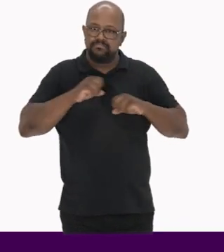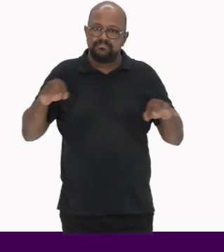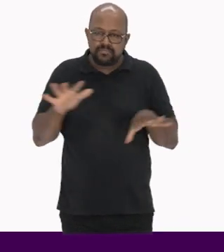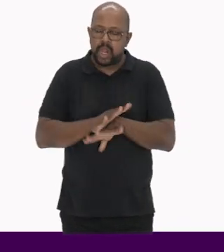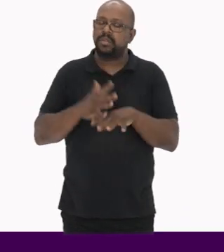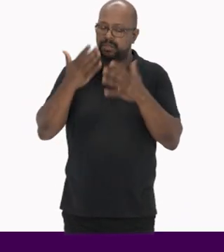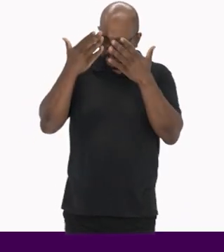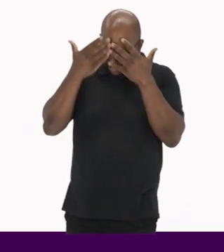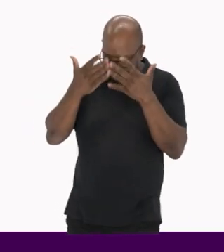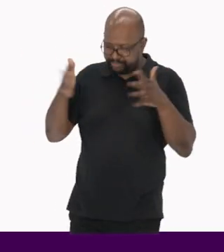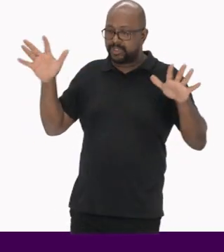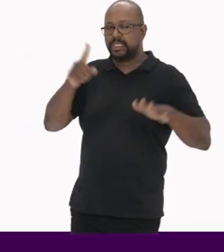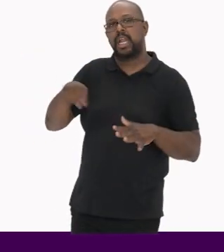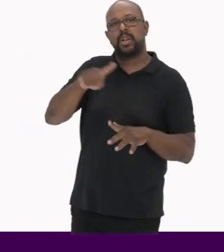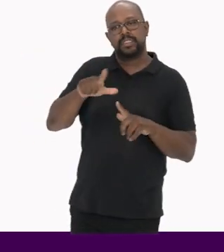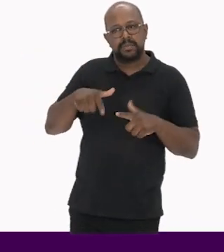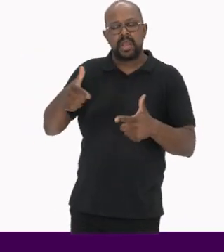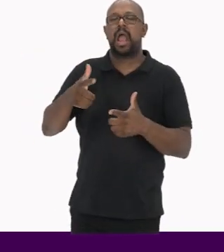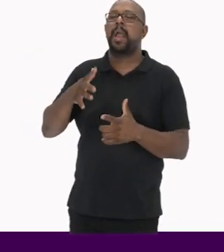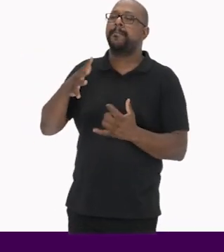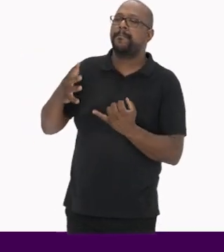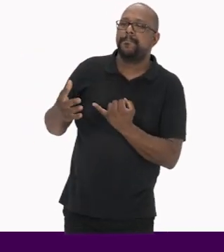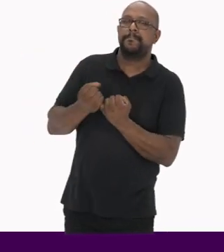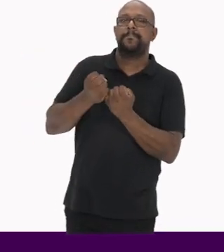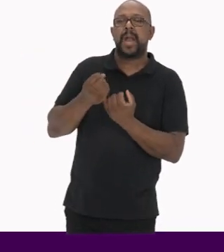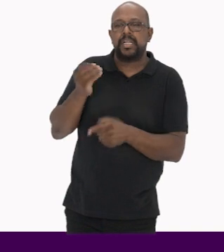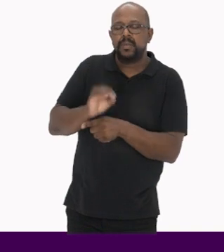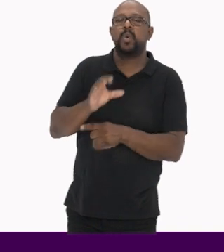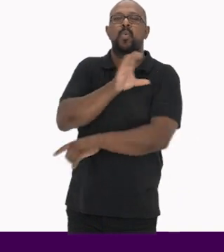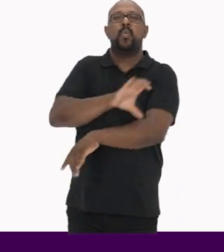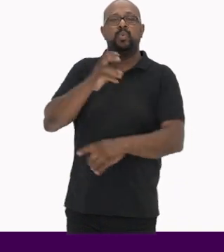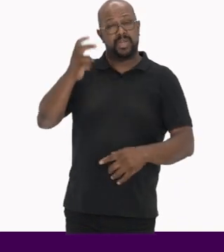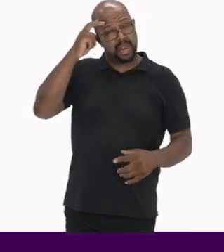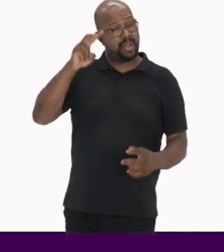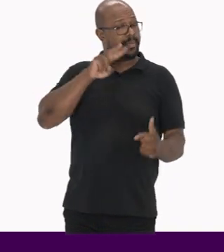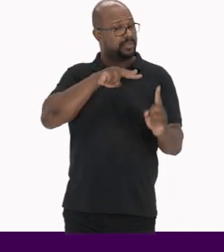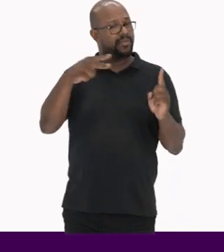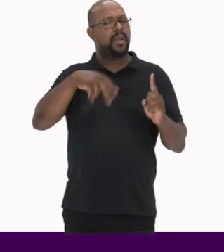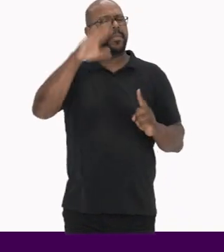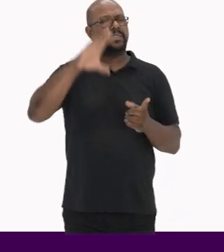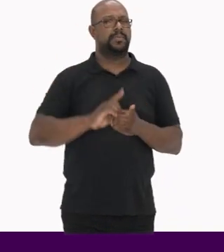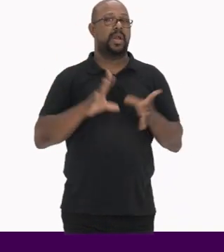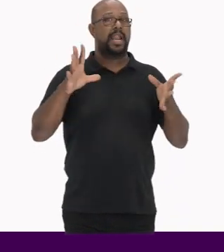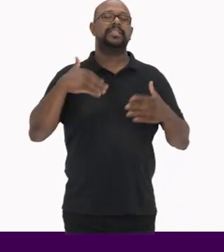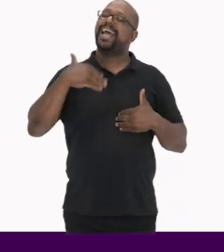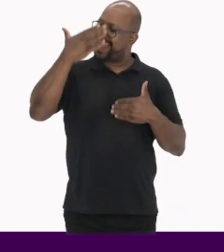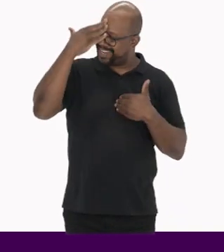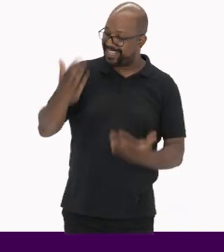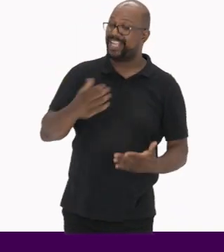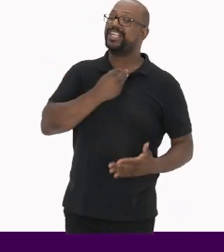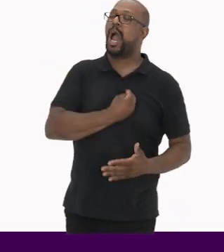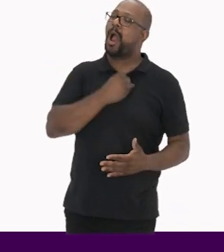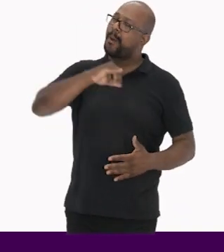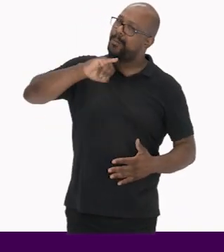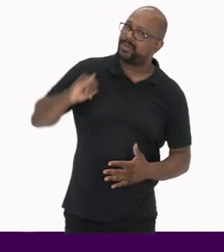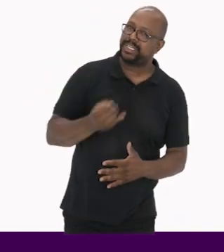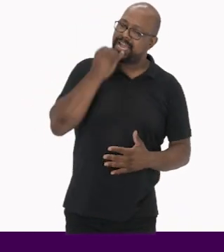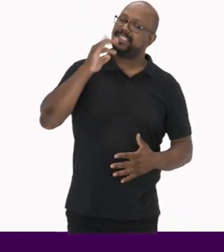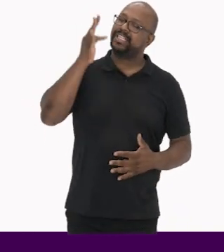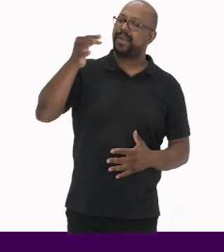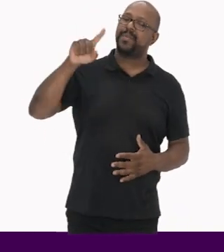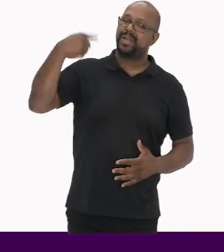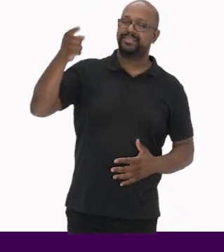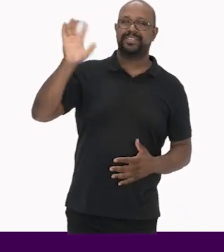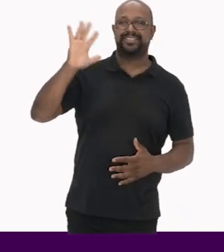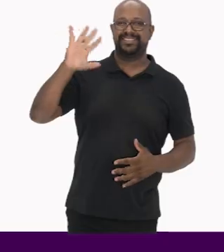ampliem o raio da nossa preservação de patrimônio cultural A partir de uma perspectiva mais democrática Agradeço a oportunidade e